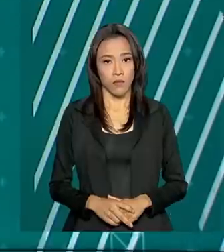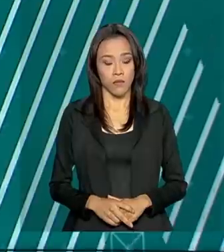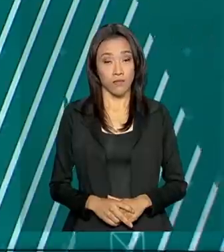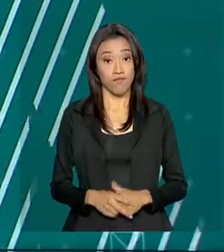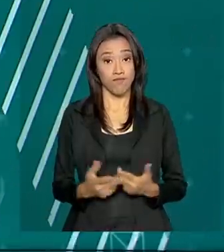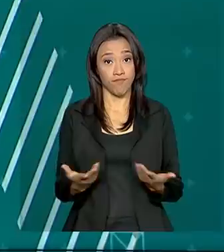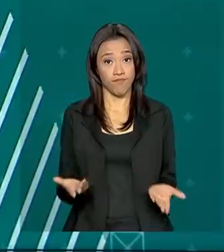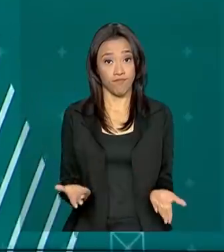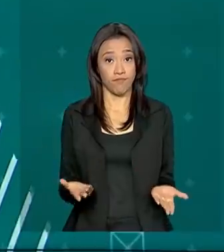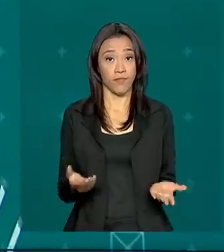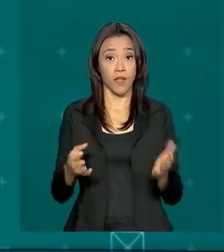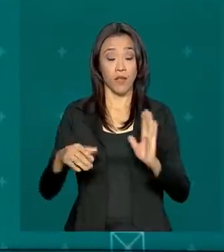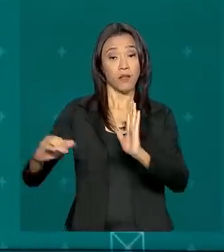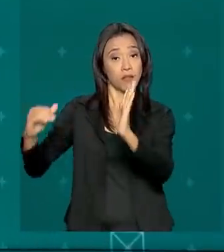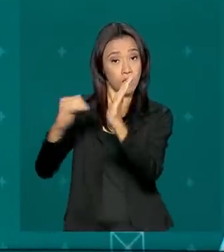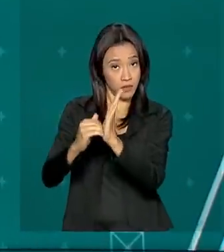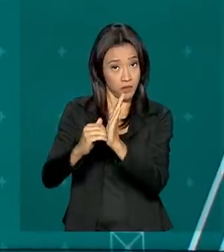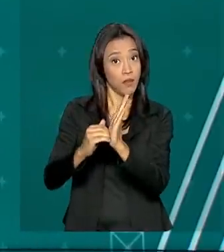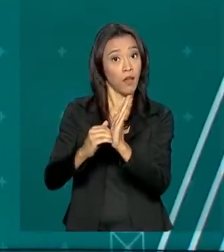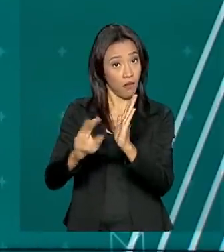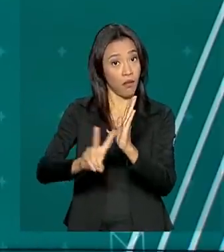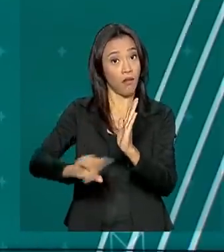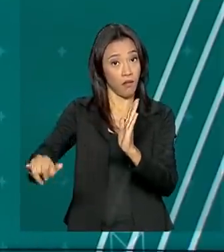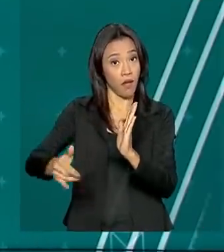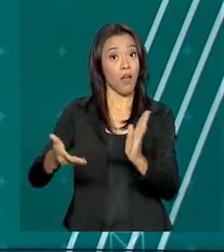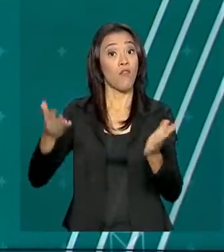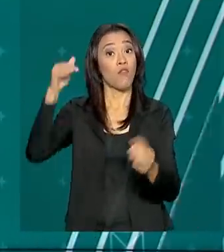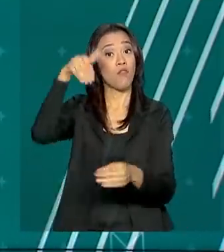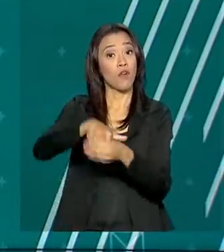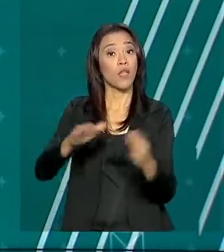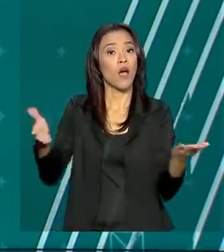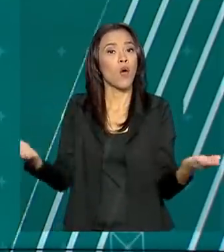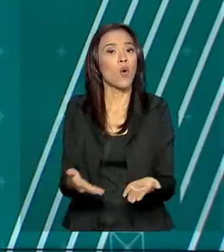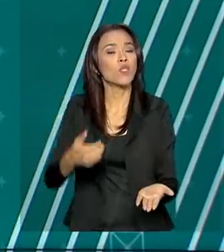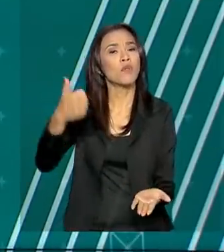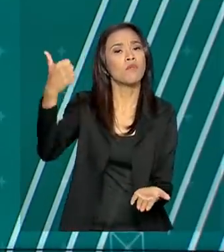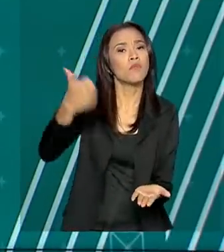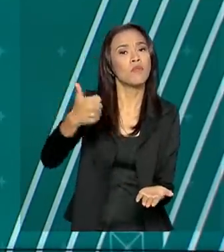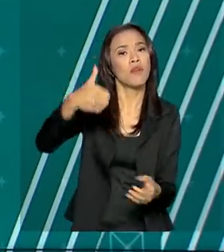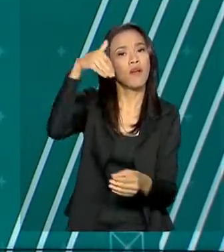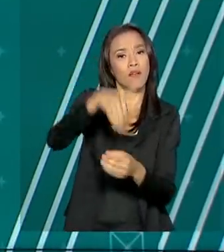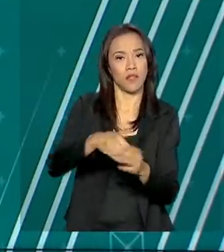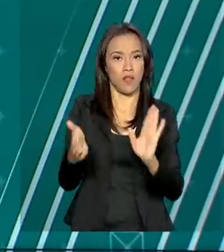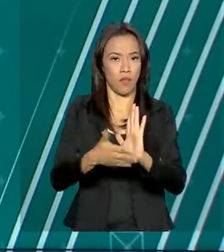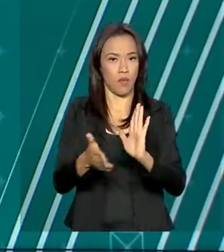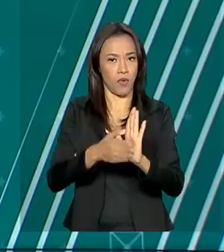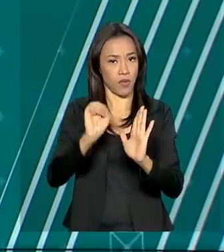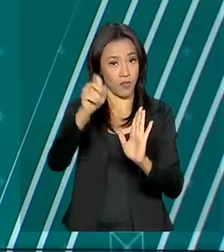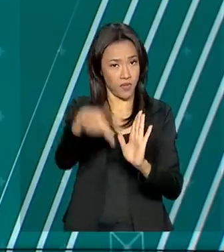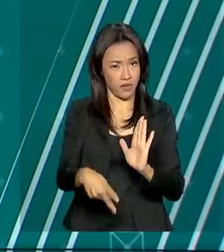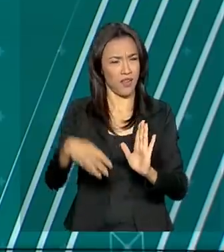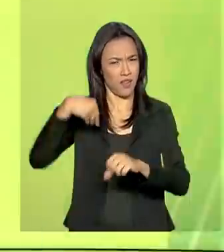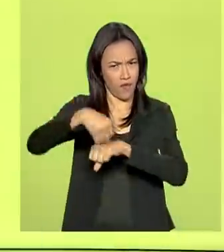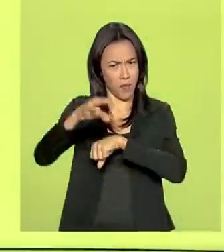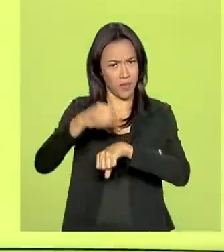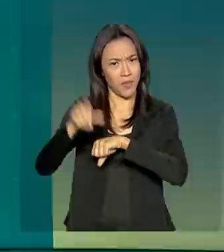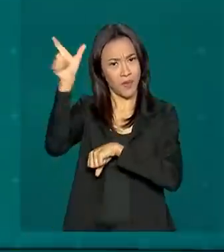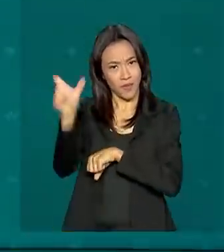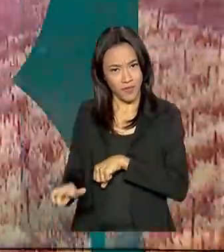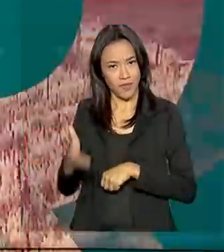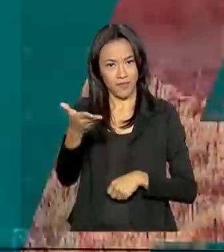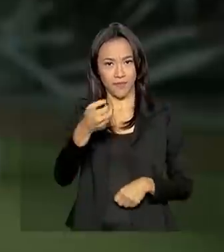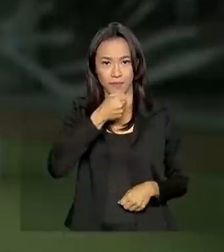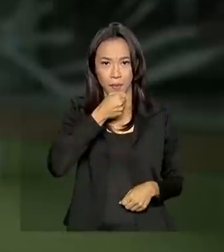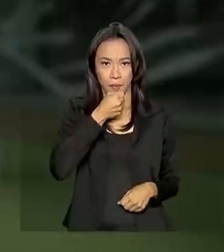O Senado deve votar hoje o primeiro turno da nova Previdência. As informações com a repórter Mariana Jungmann.